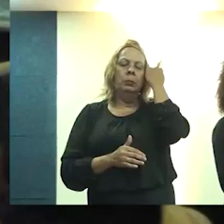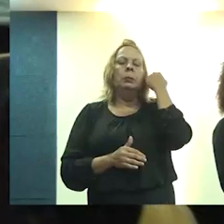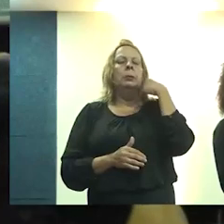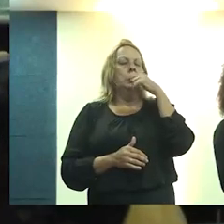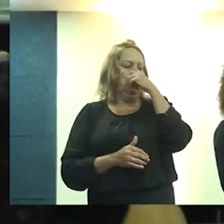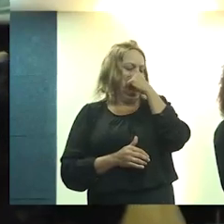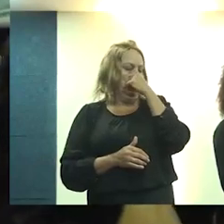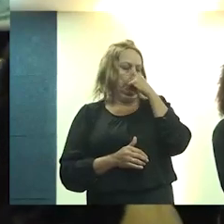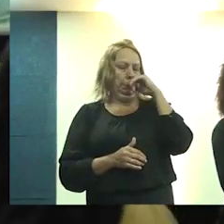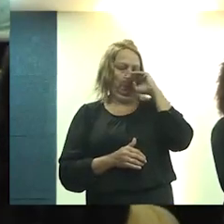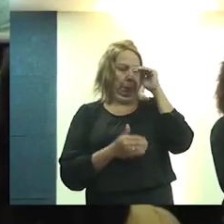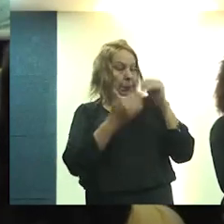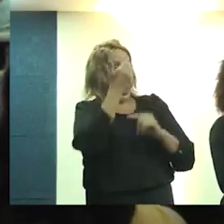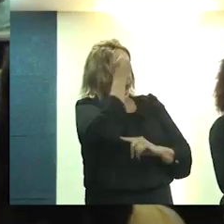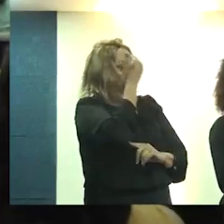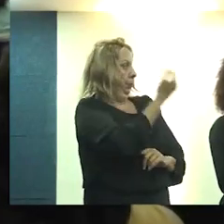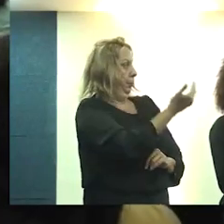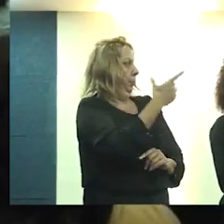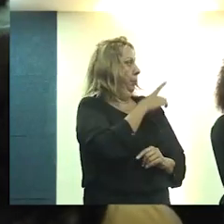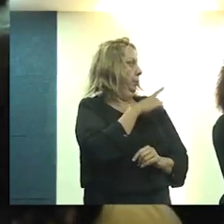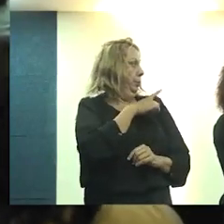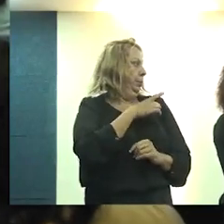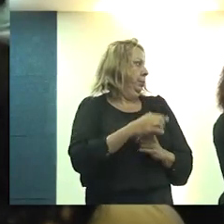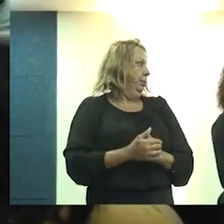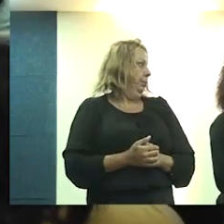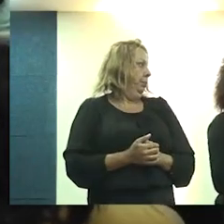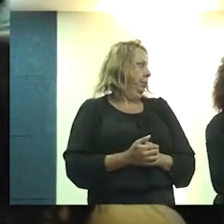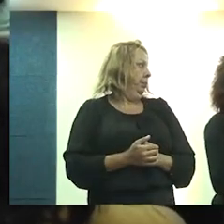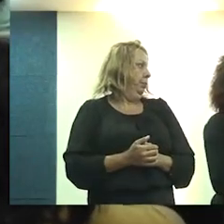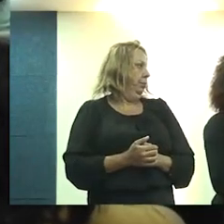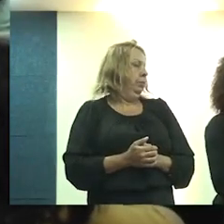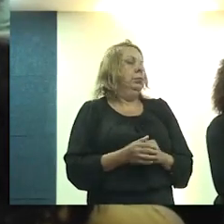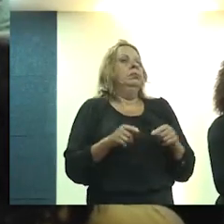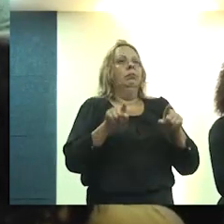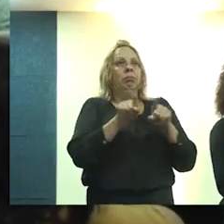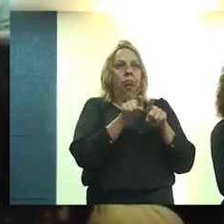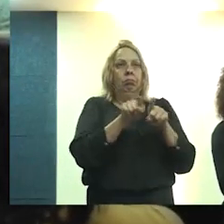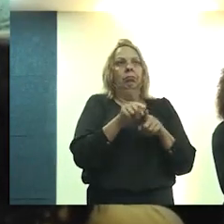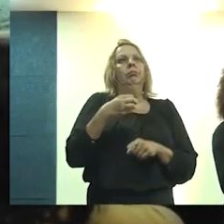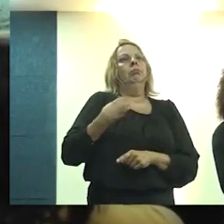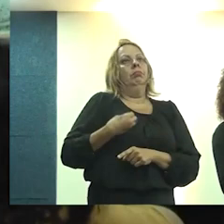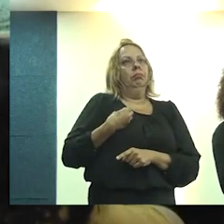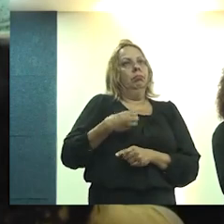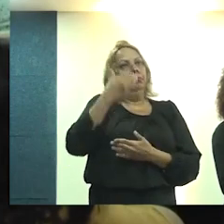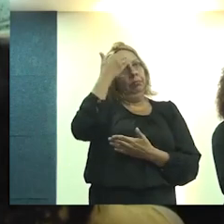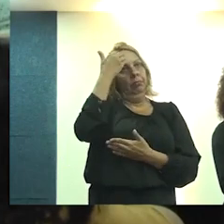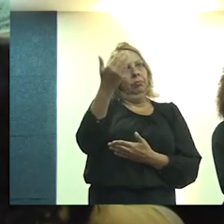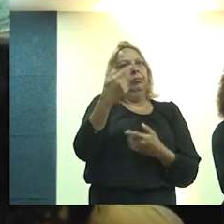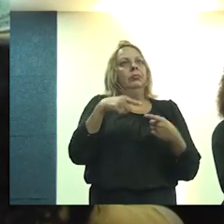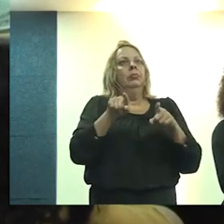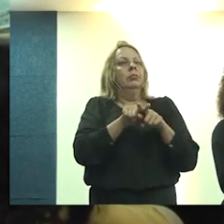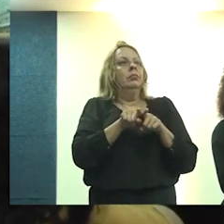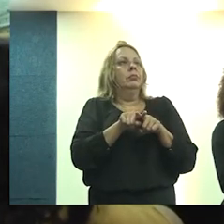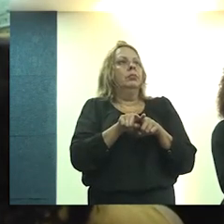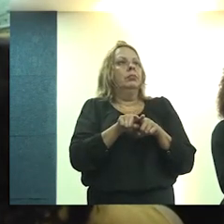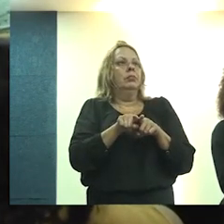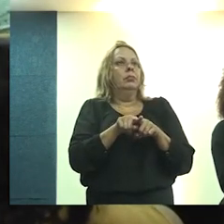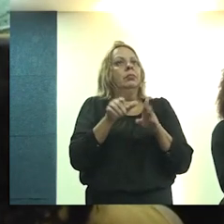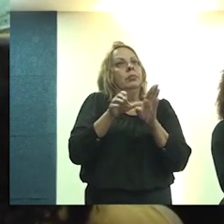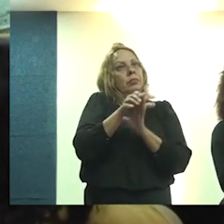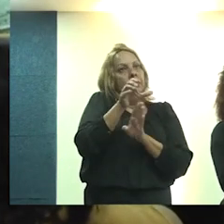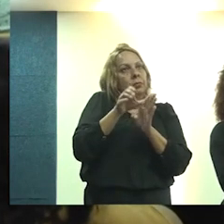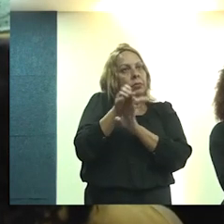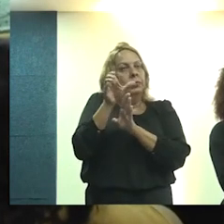Muito obrigada, senhora do Leal. Registramos também e agradecemos as presenças dos